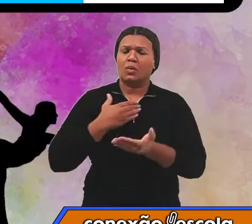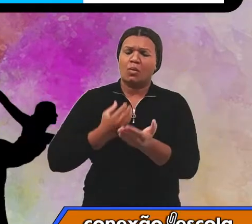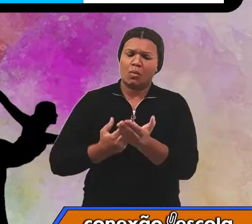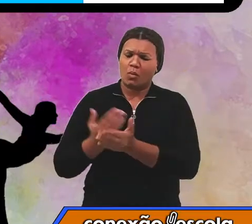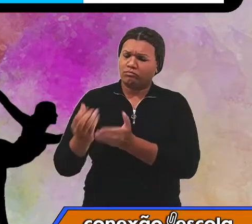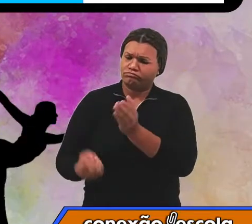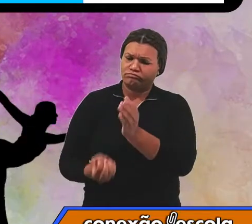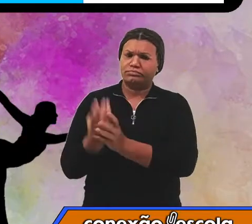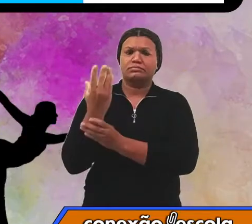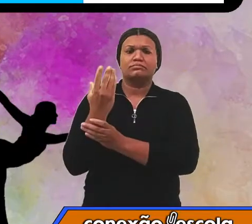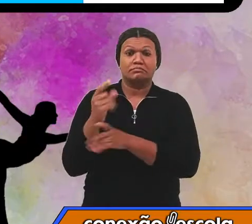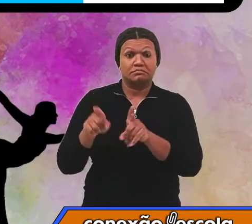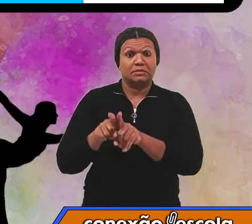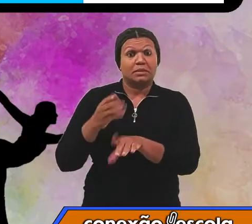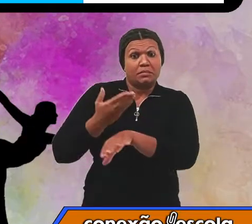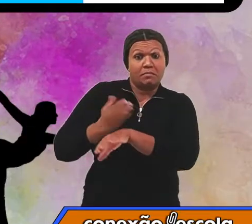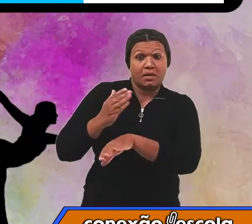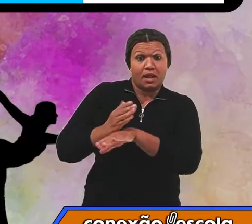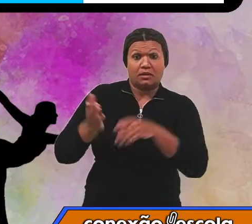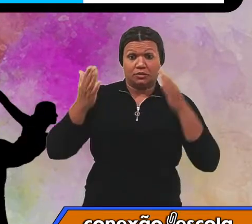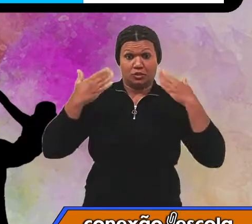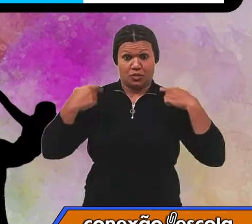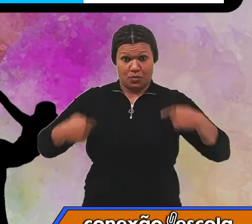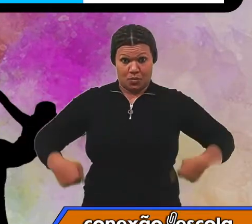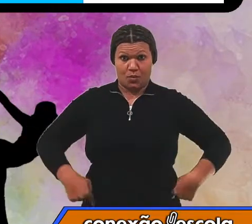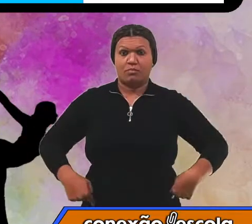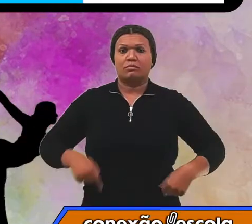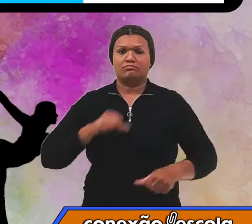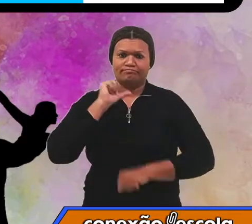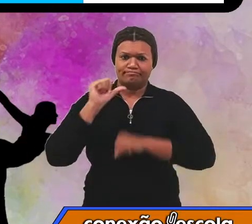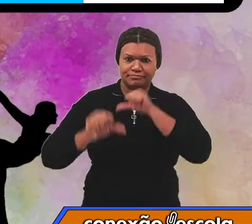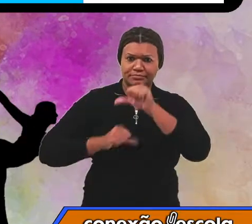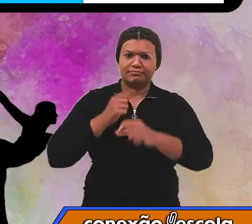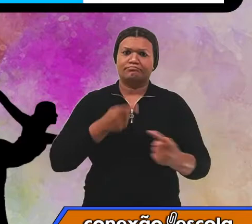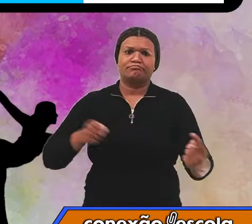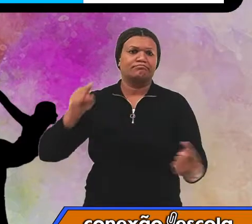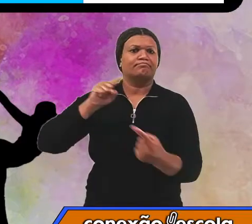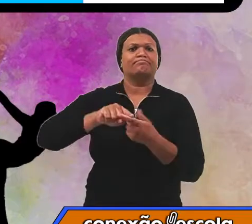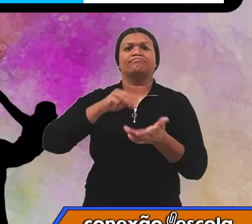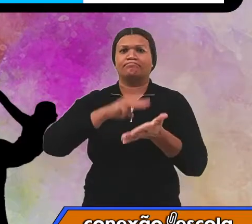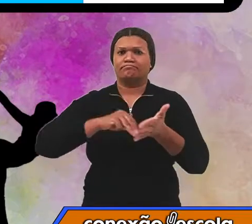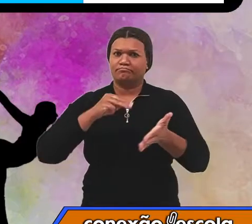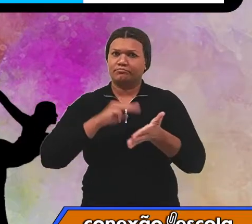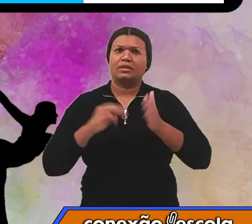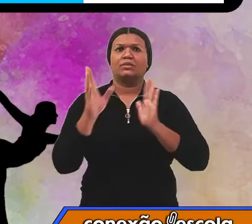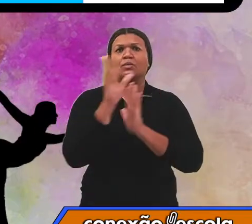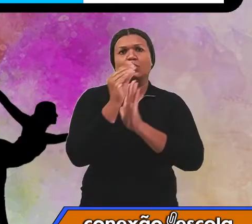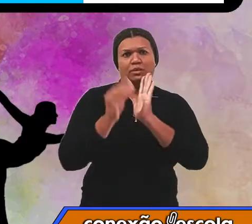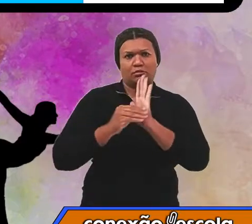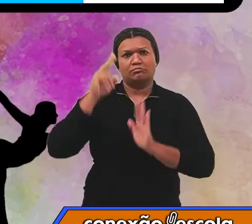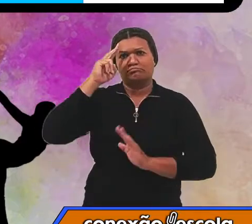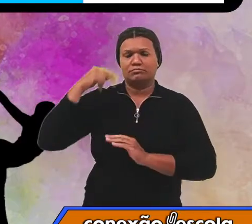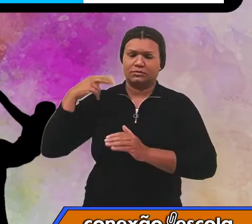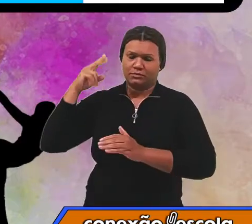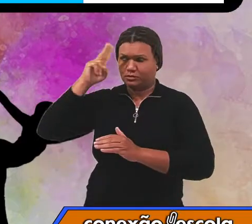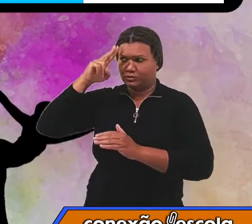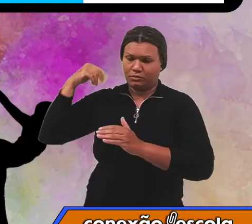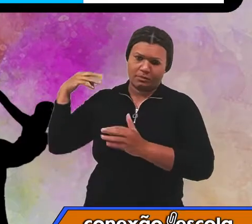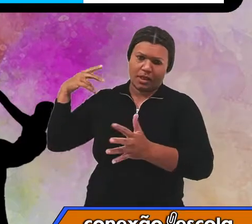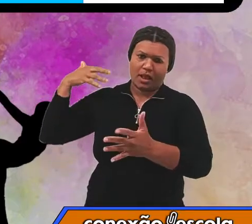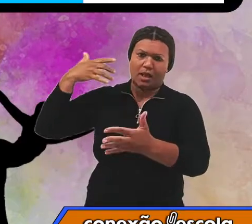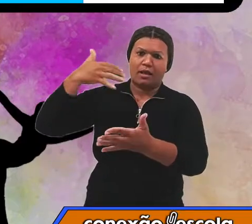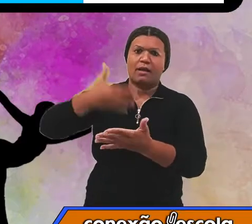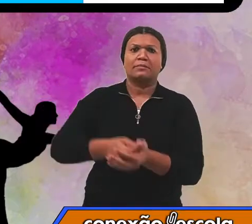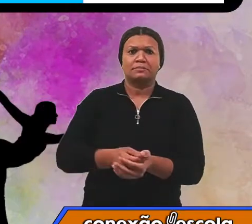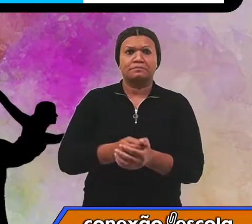corporal foi transformando seus objetivos, métodos e conteúdos ao longo da história. Vamos ver